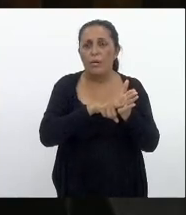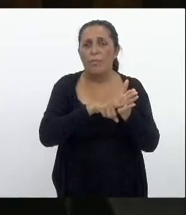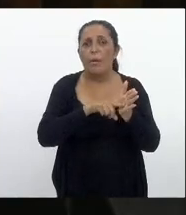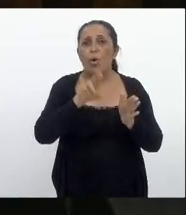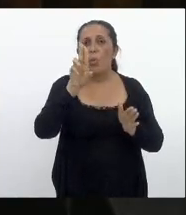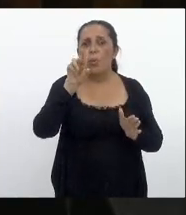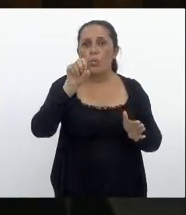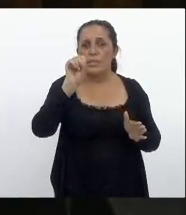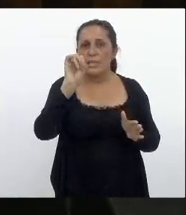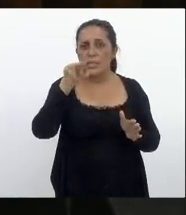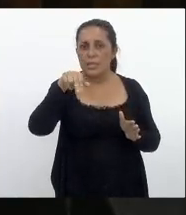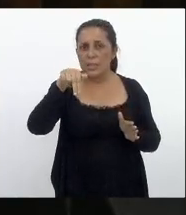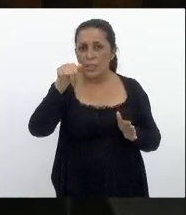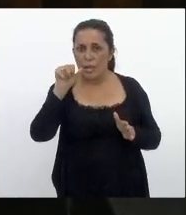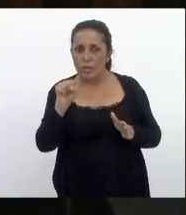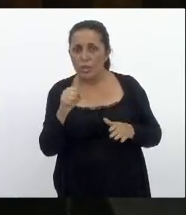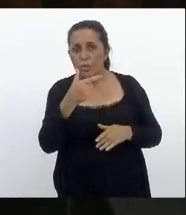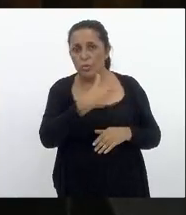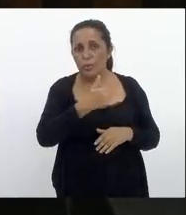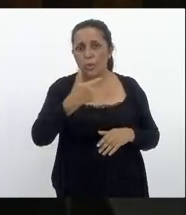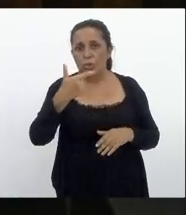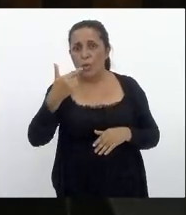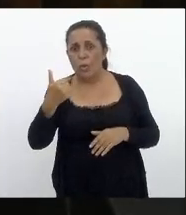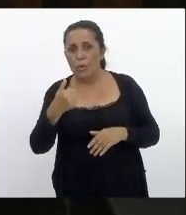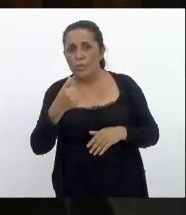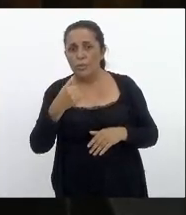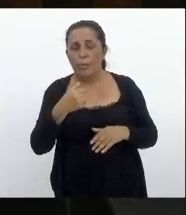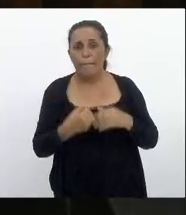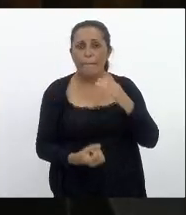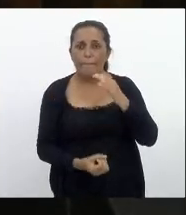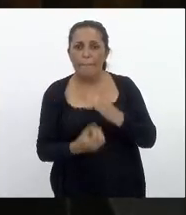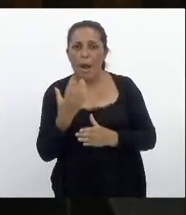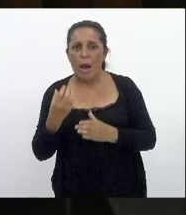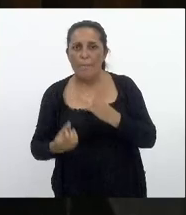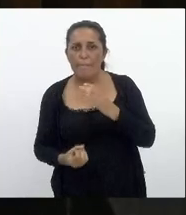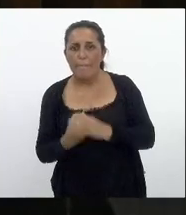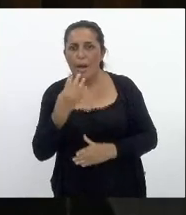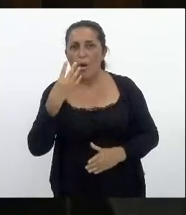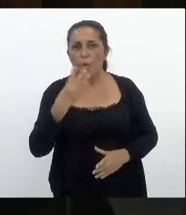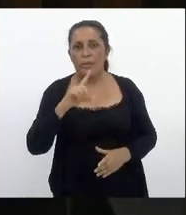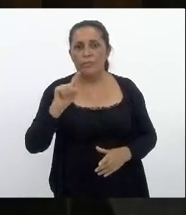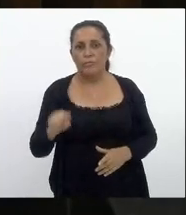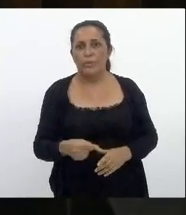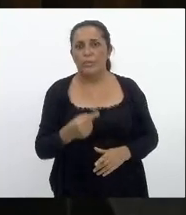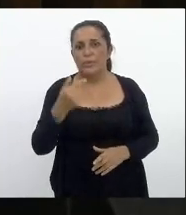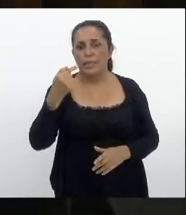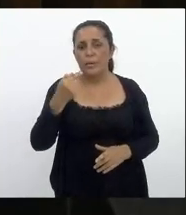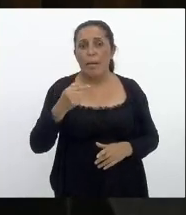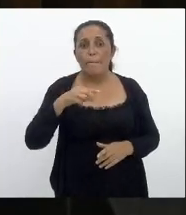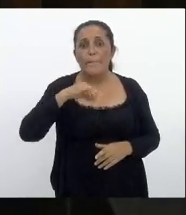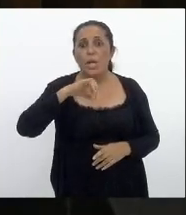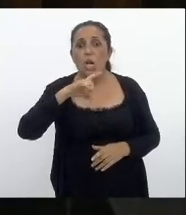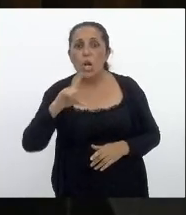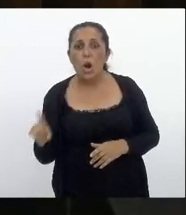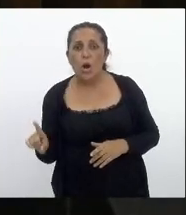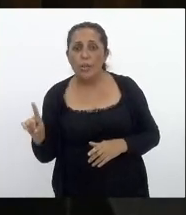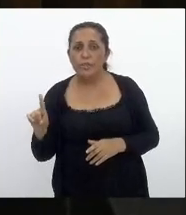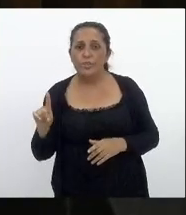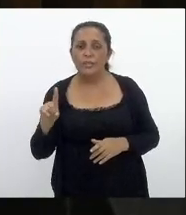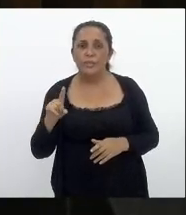do Rio de Janeiro em 2012 produzia 4,7 milhões de toneladas de cana-de-açúcar 4